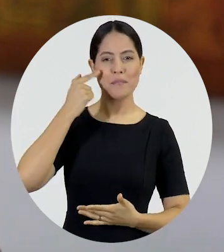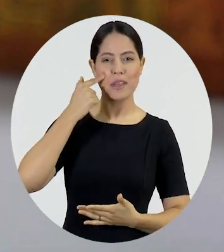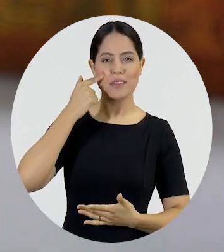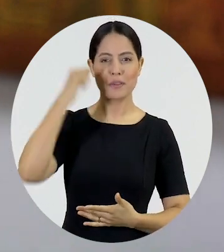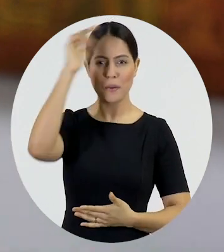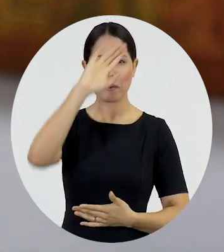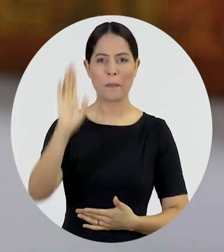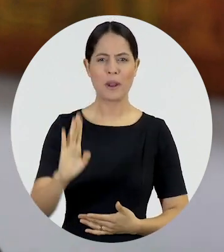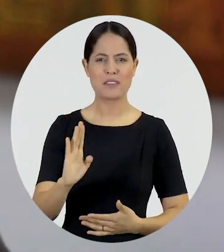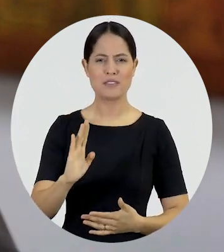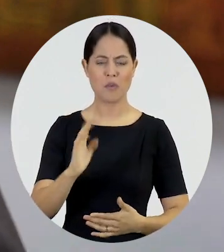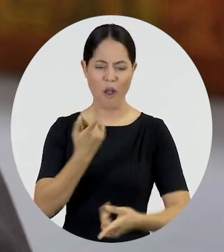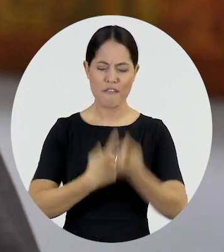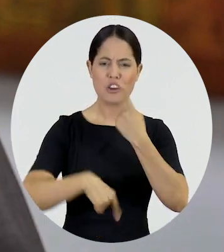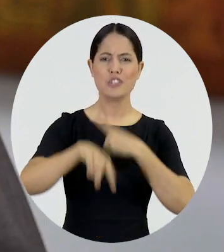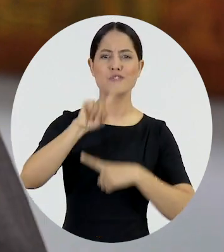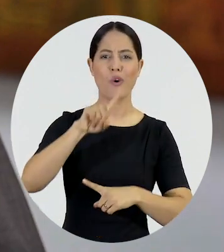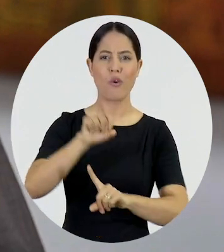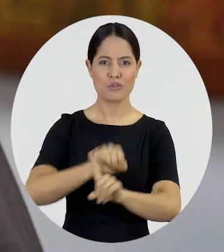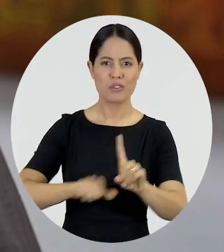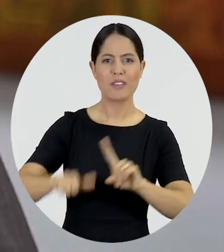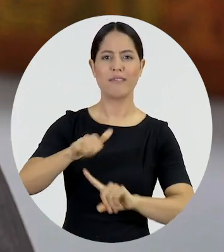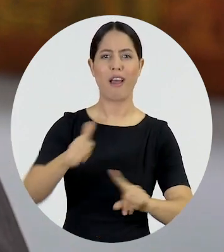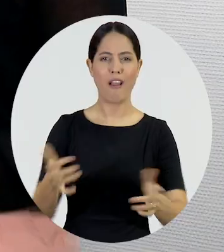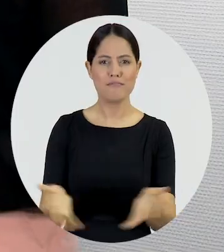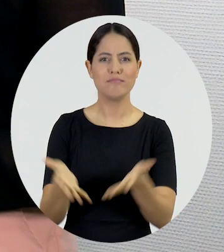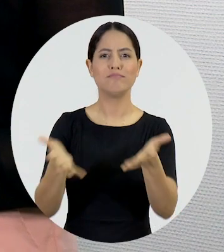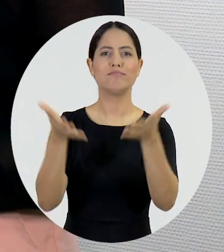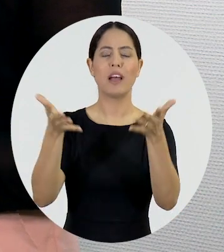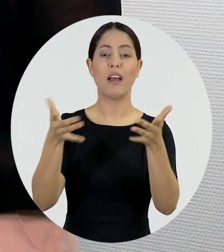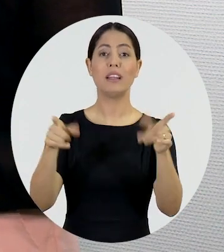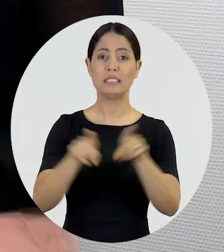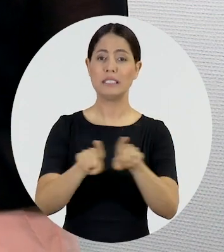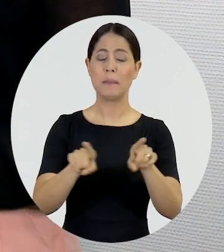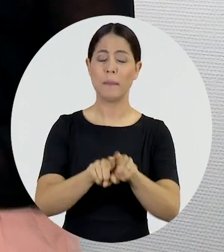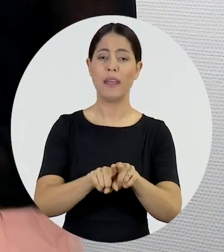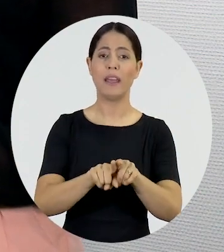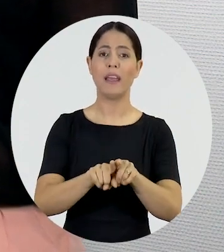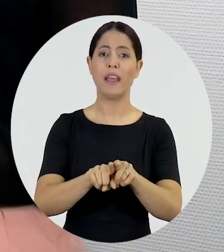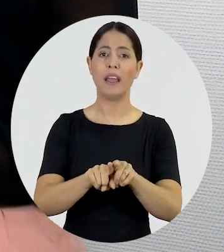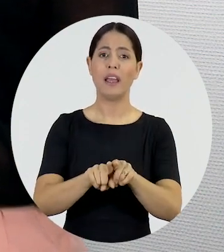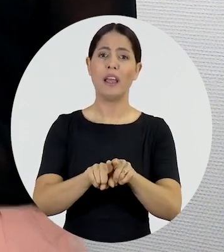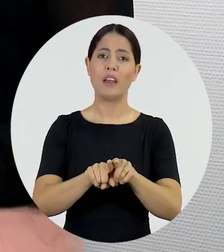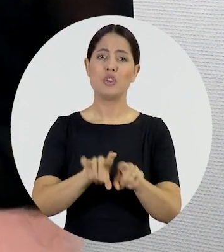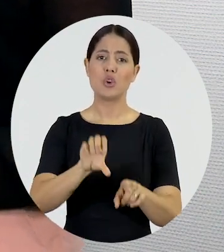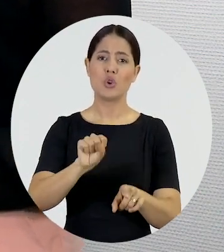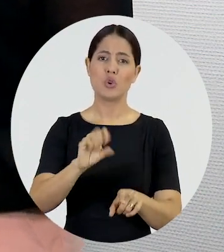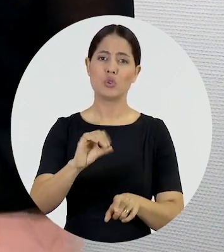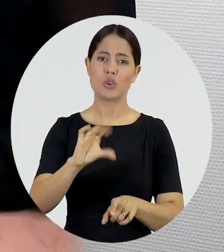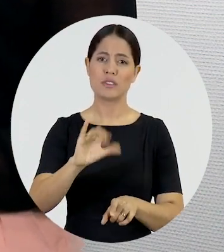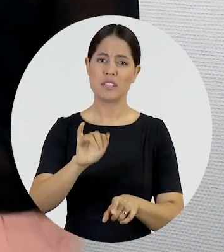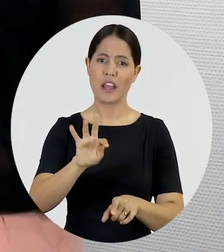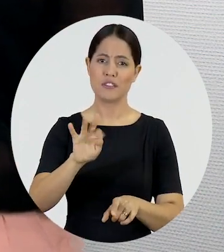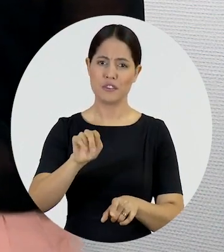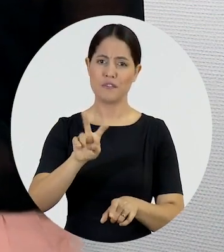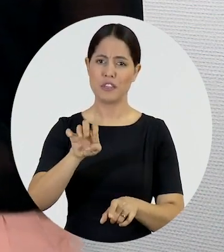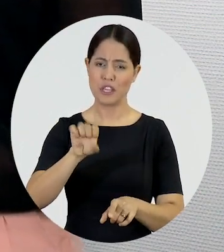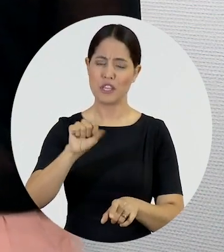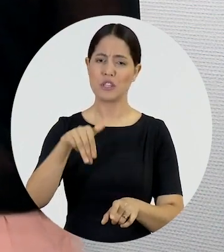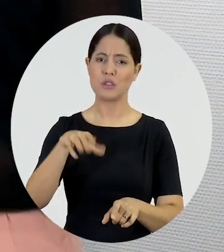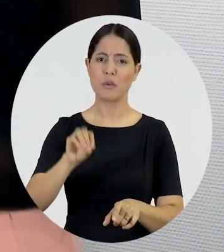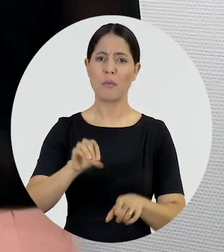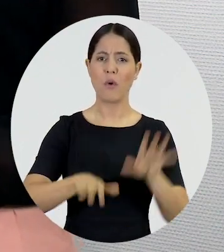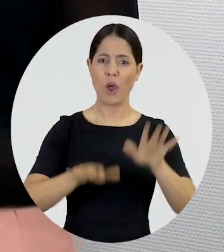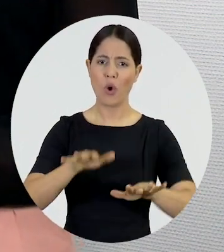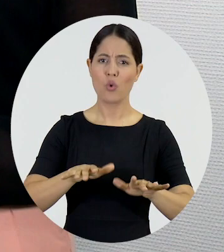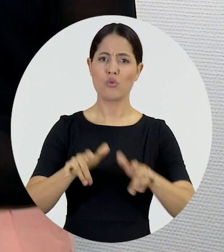associativismo. Eu acho que nós temos entidades de defesa dos direitos humanos, não governamentais, não estatais, que